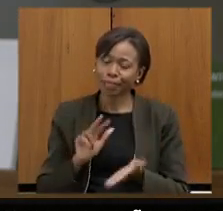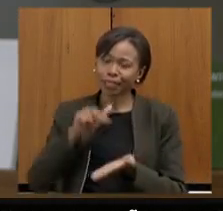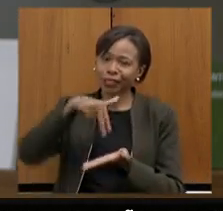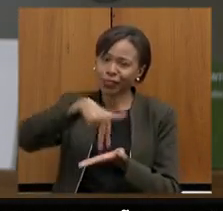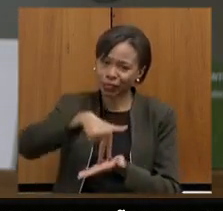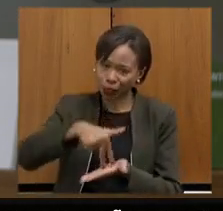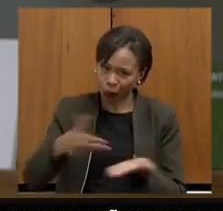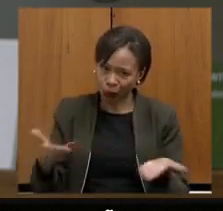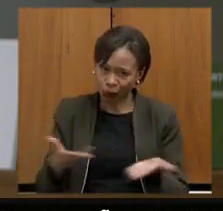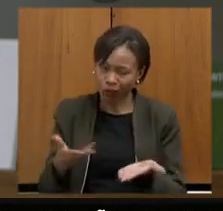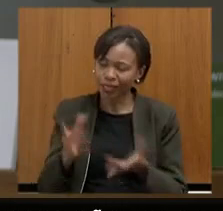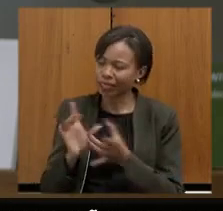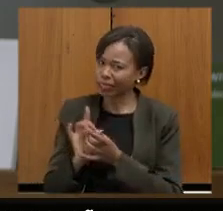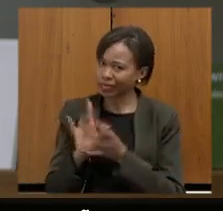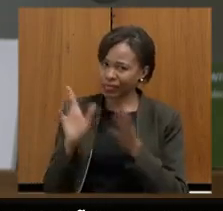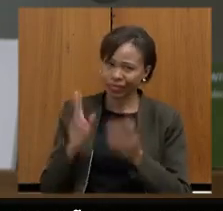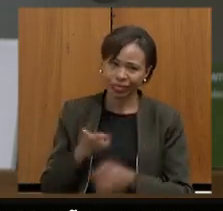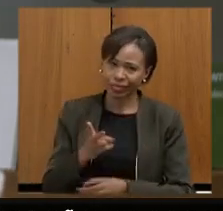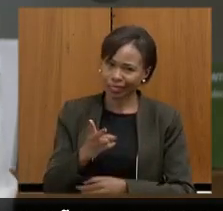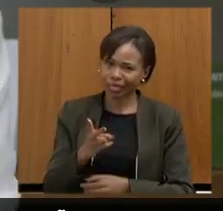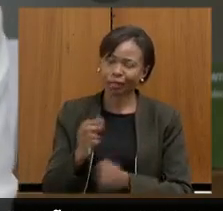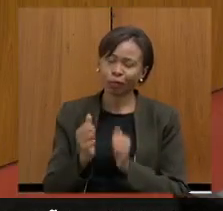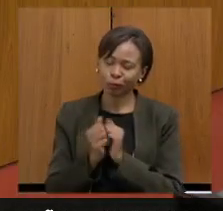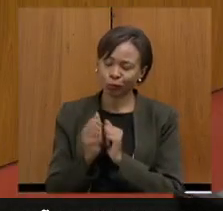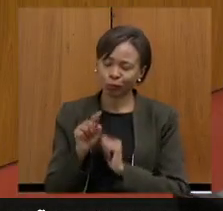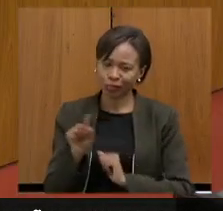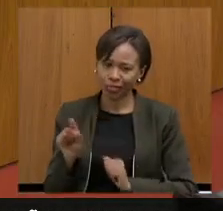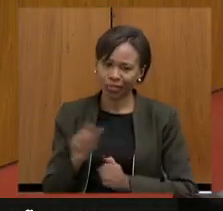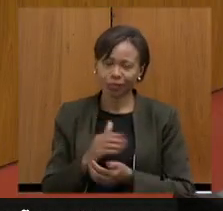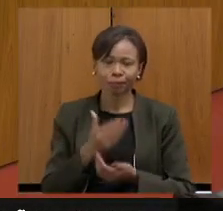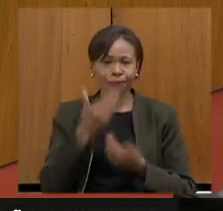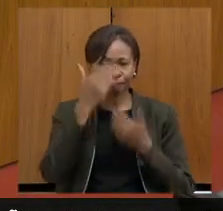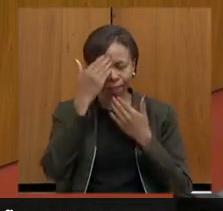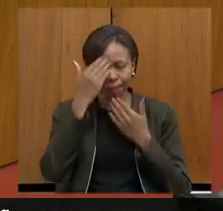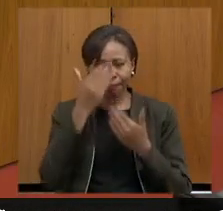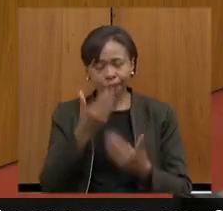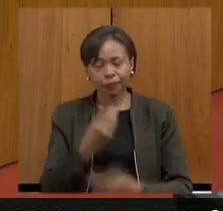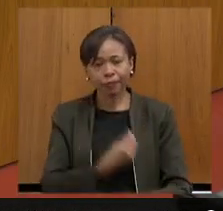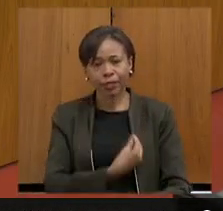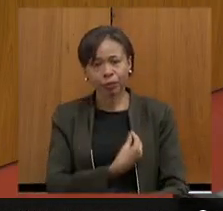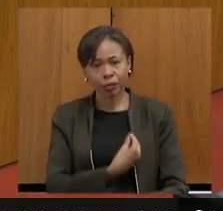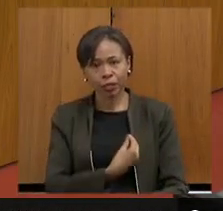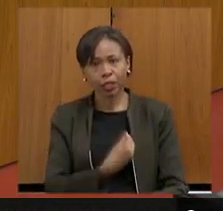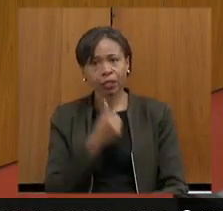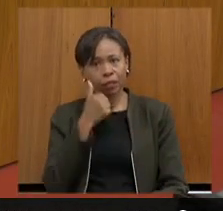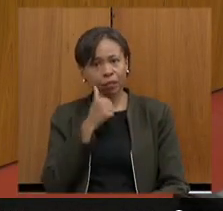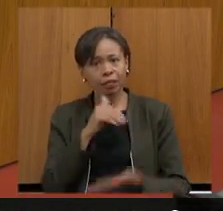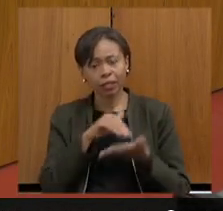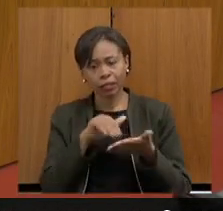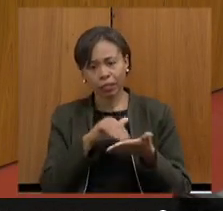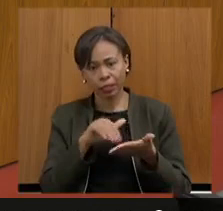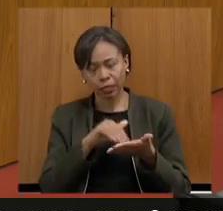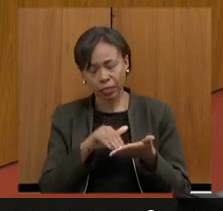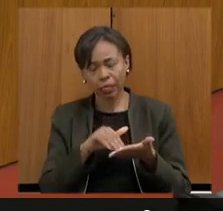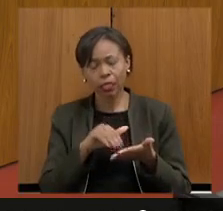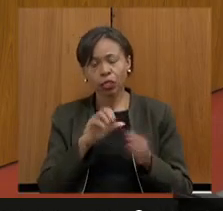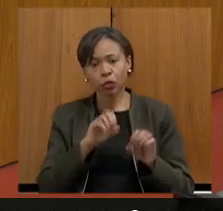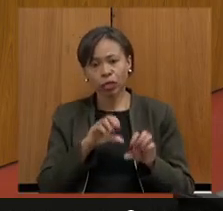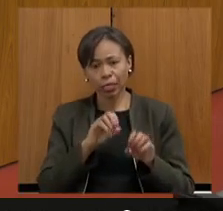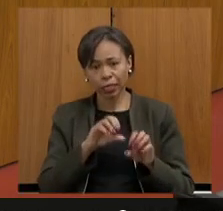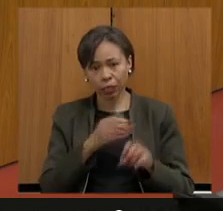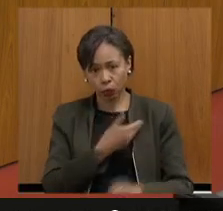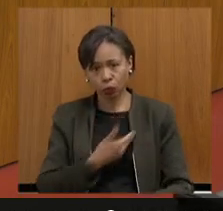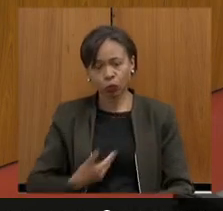e estou sempre à disposição para estar com vocês muito obrigada eu quero agradecer a presença da secretária de estado da educação nessa edição